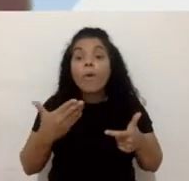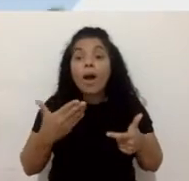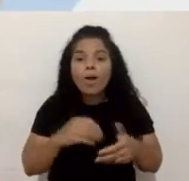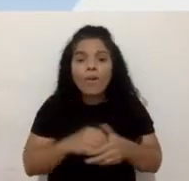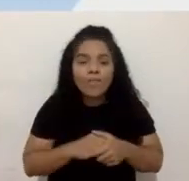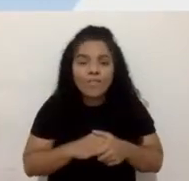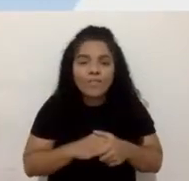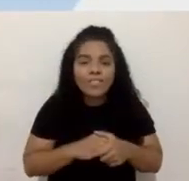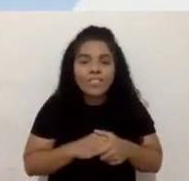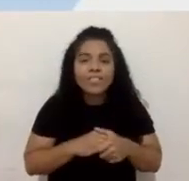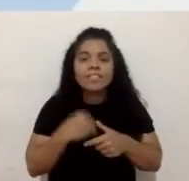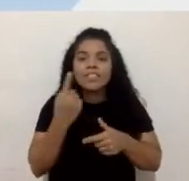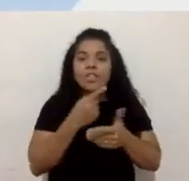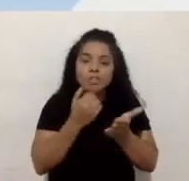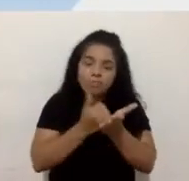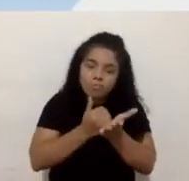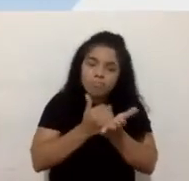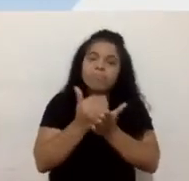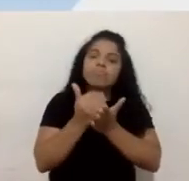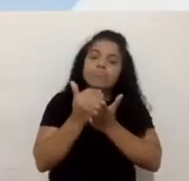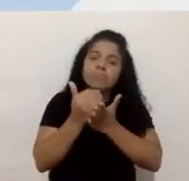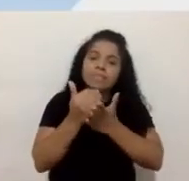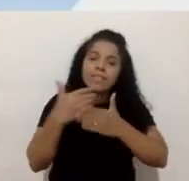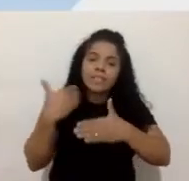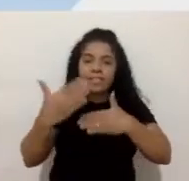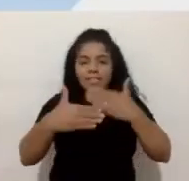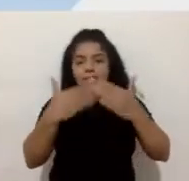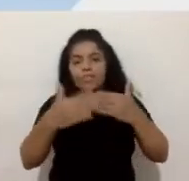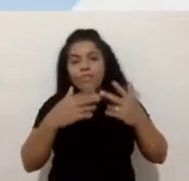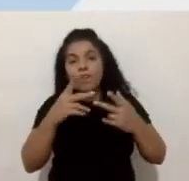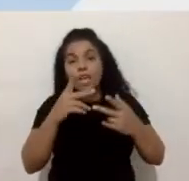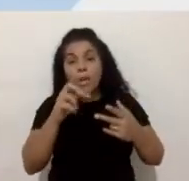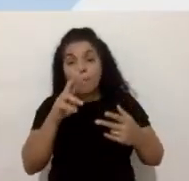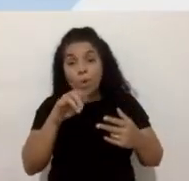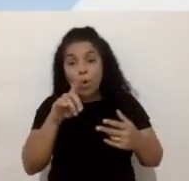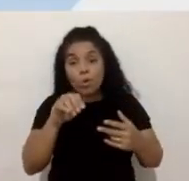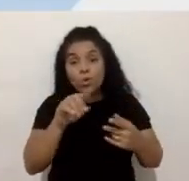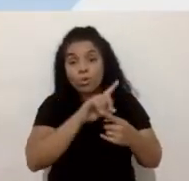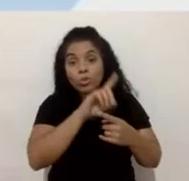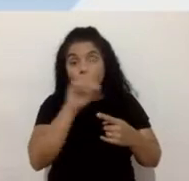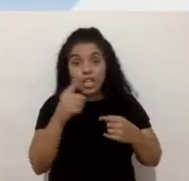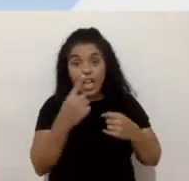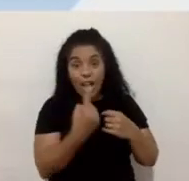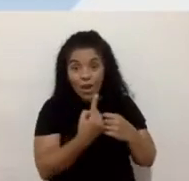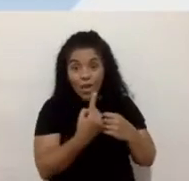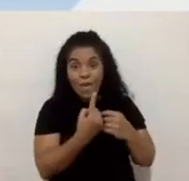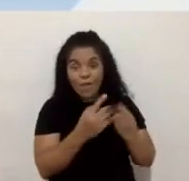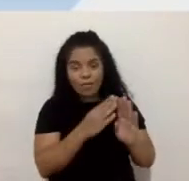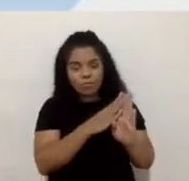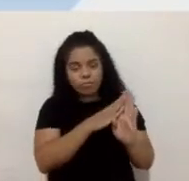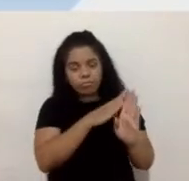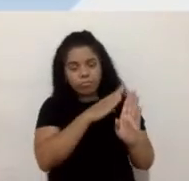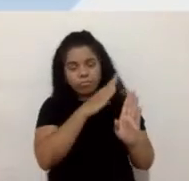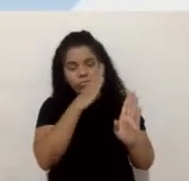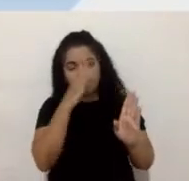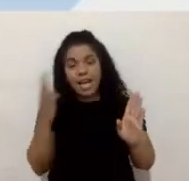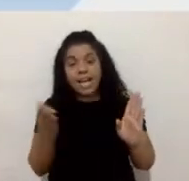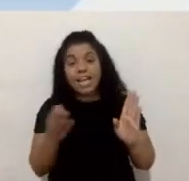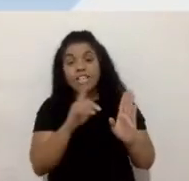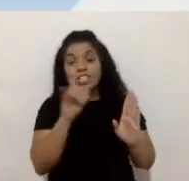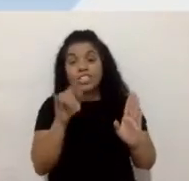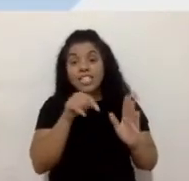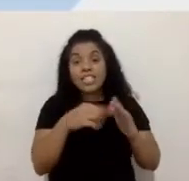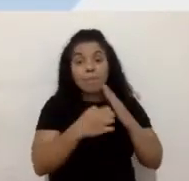começar a desenvolver os produtos desde o dia 1 aqui dentro da nossa empresa, já pensando em